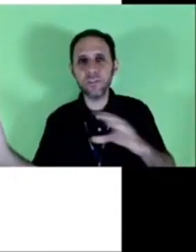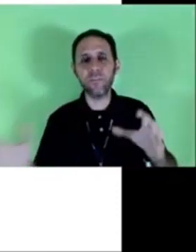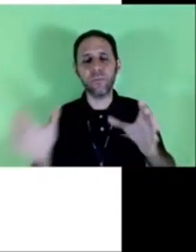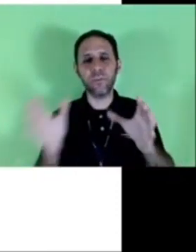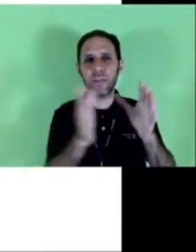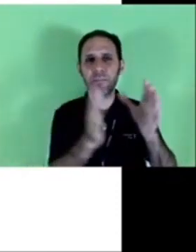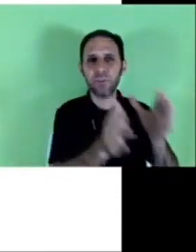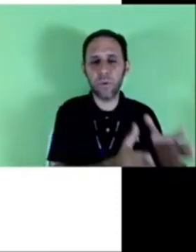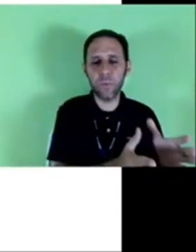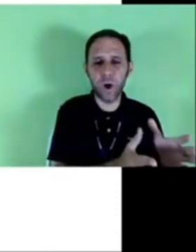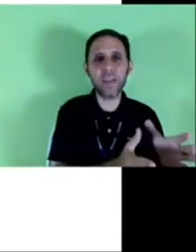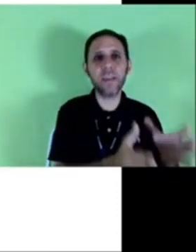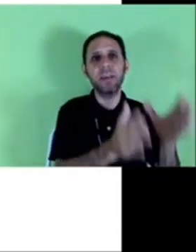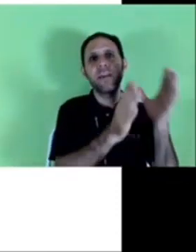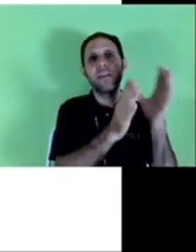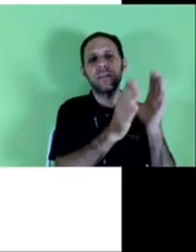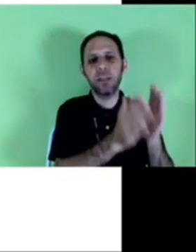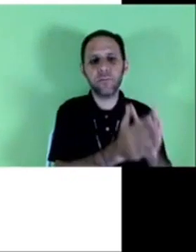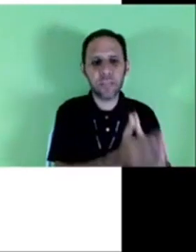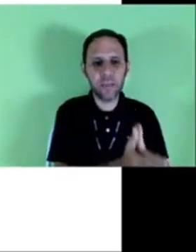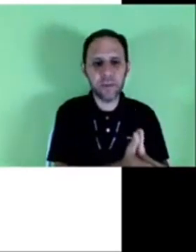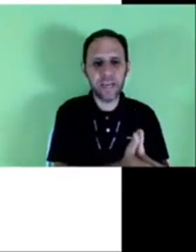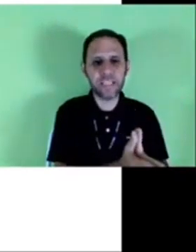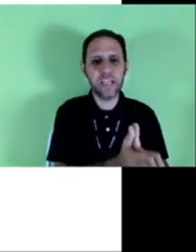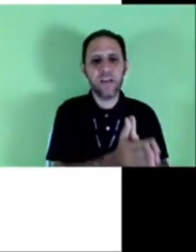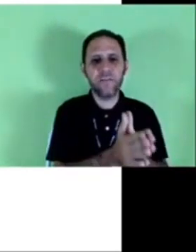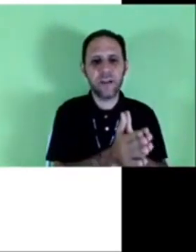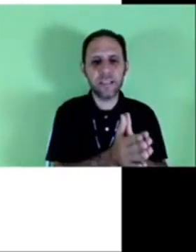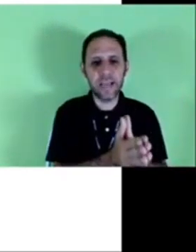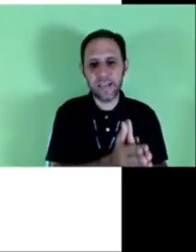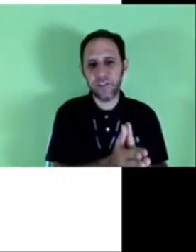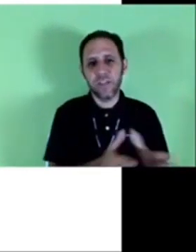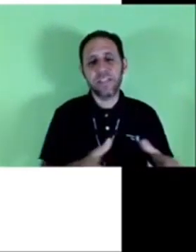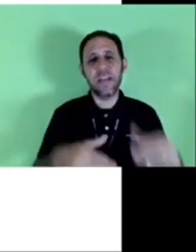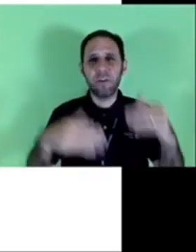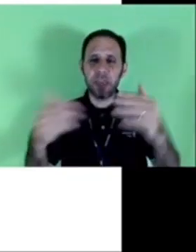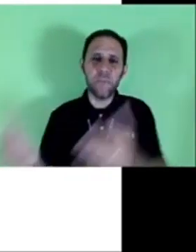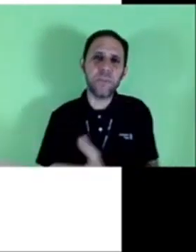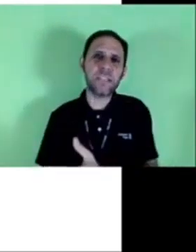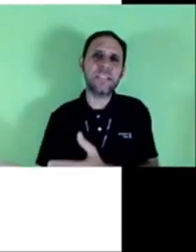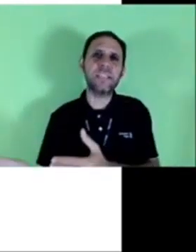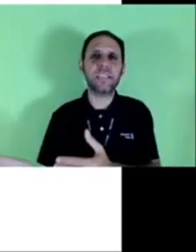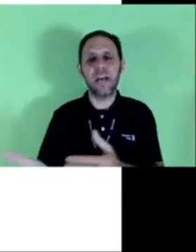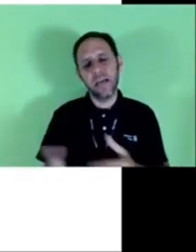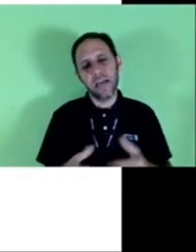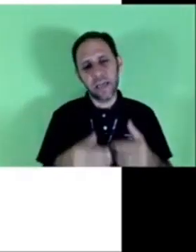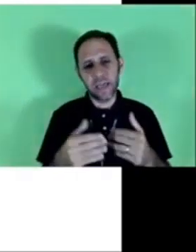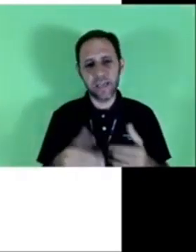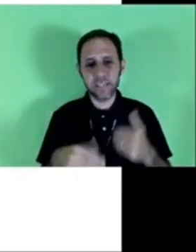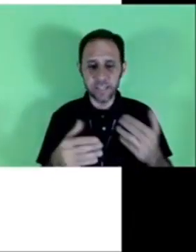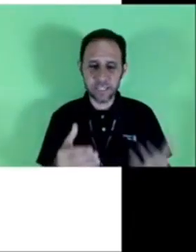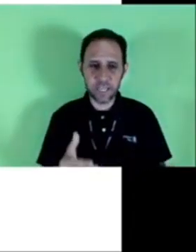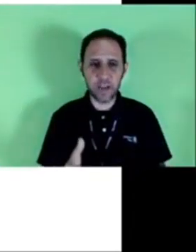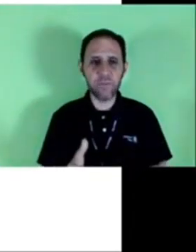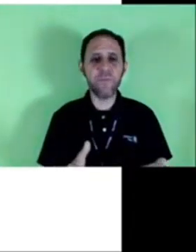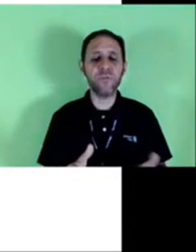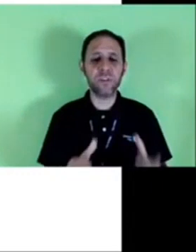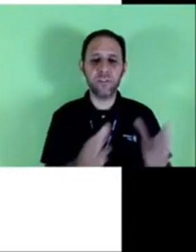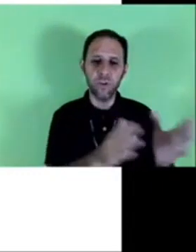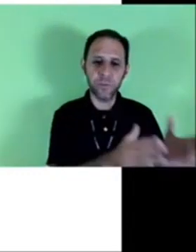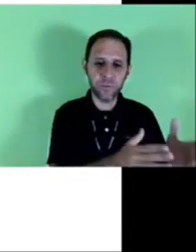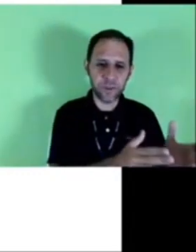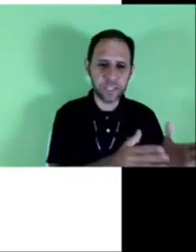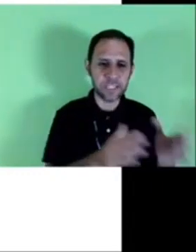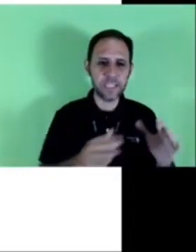serviço, depois que a pessoa morre, não tem mais validade. Se alguém precisa exercer alguma